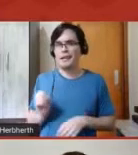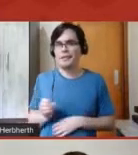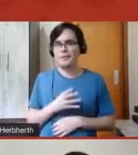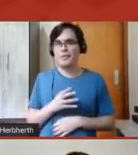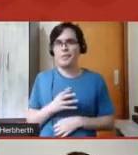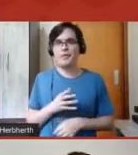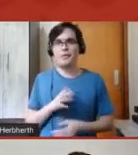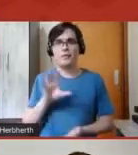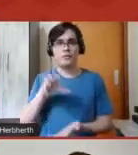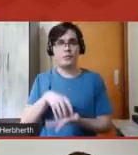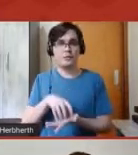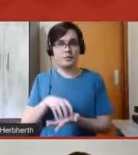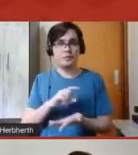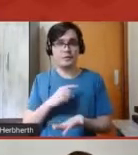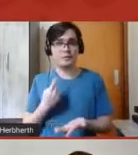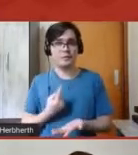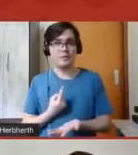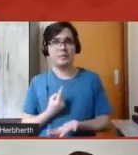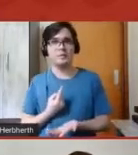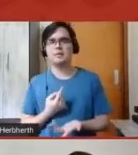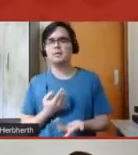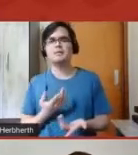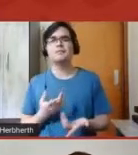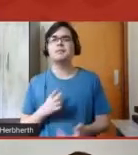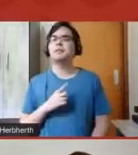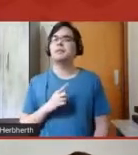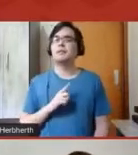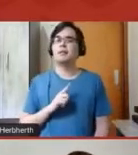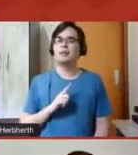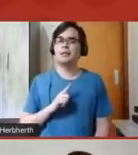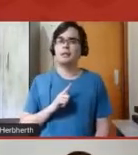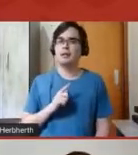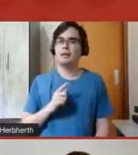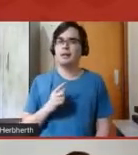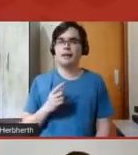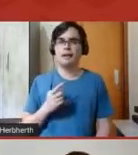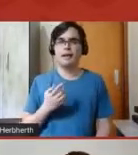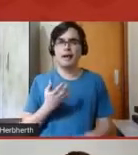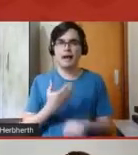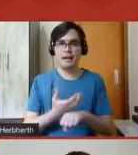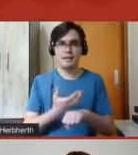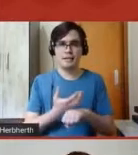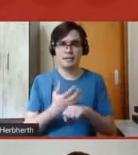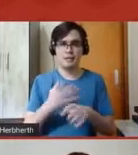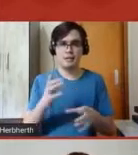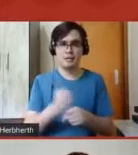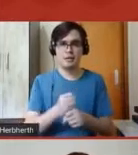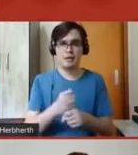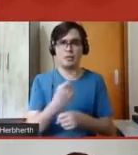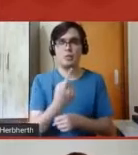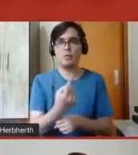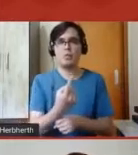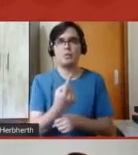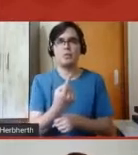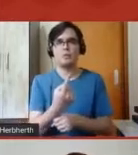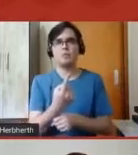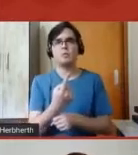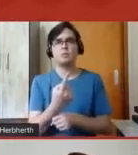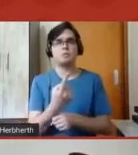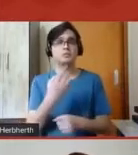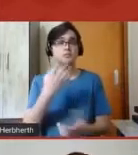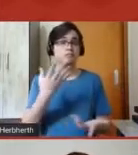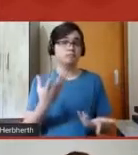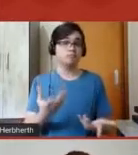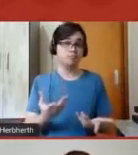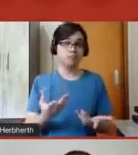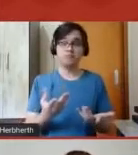departamento, de ter essa oferta da disciplina de Calculo I, na qual a experiência